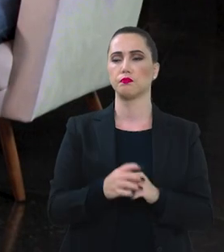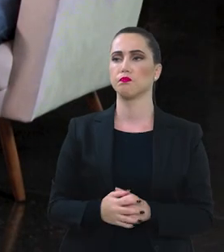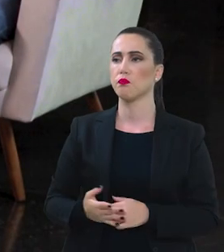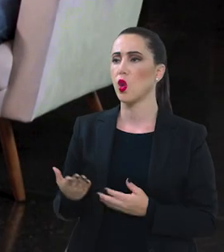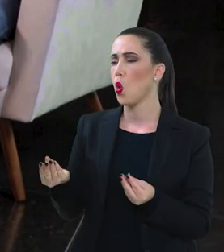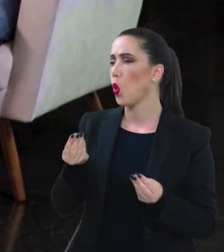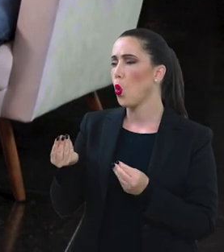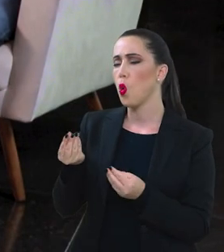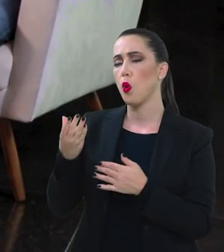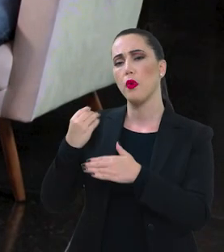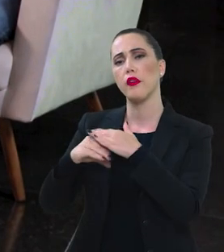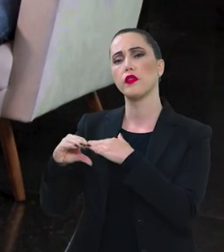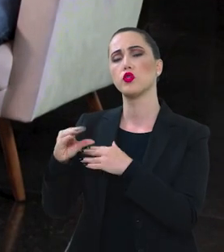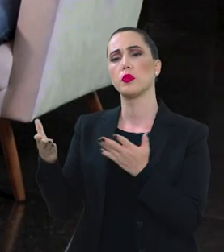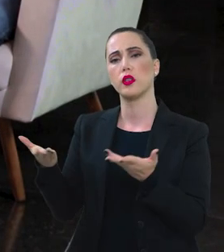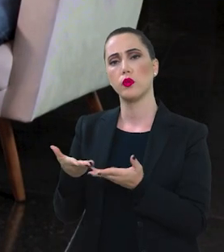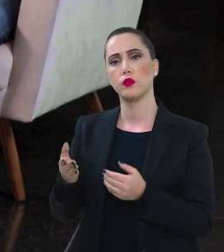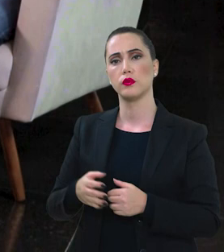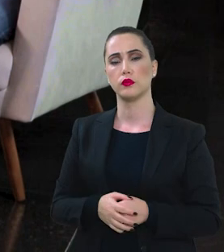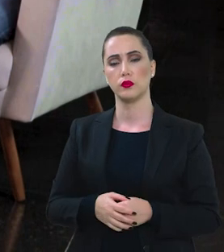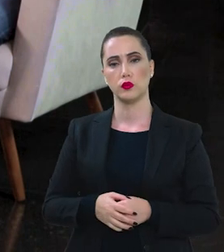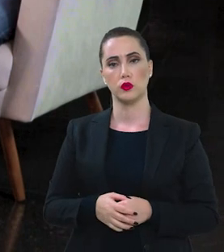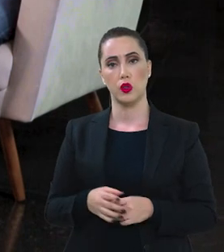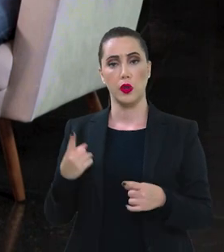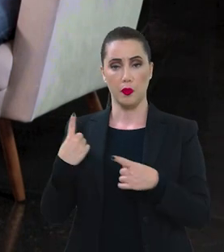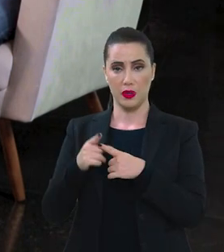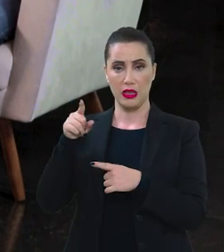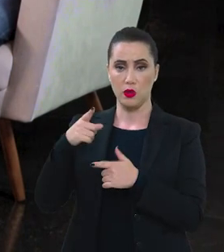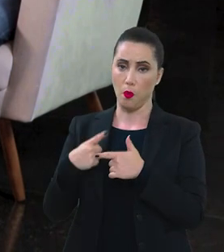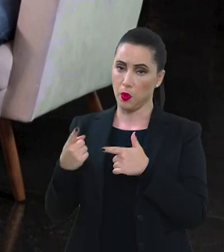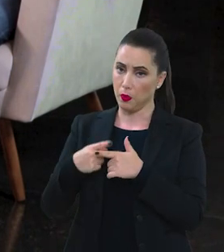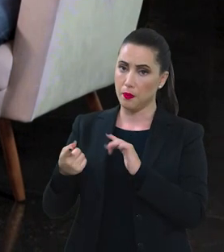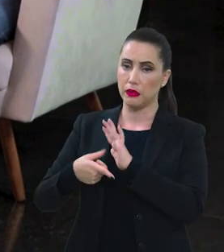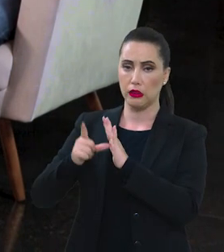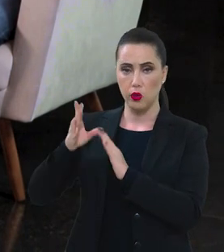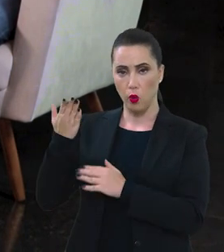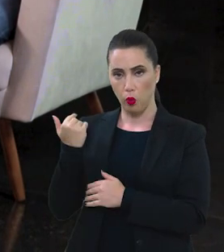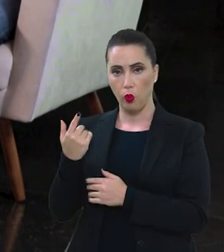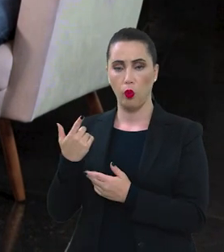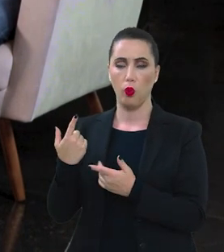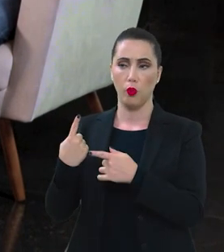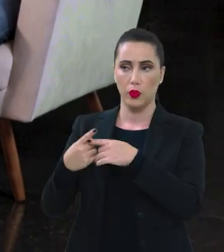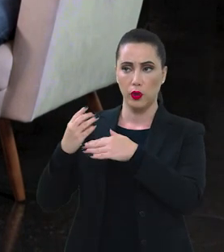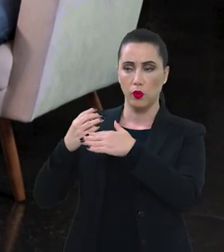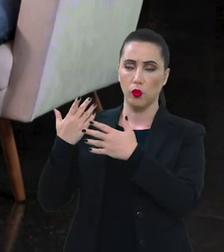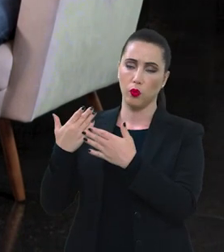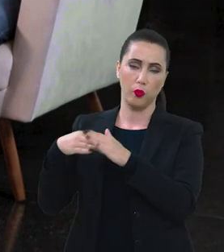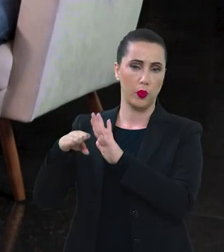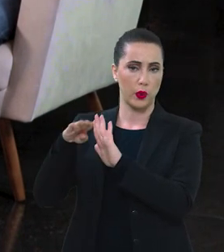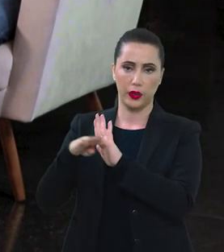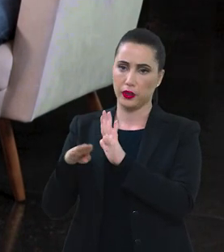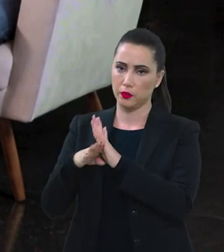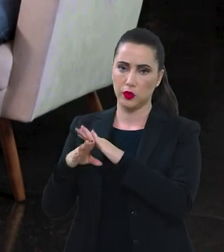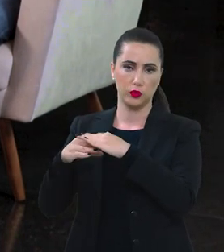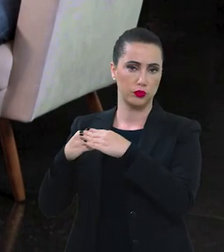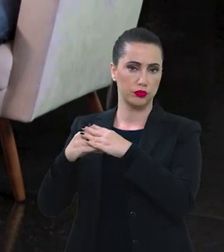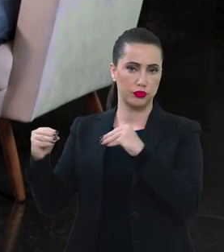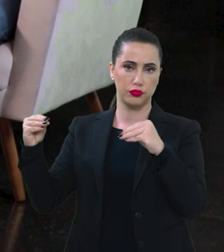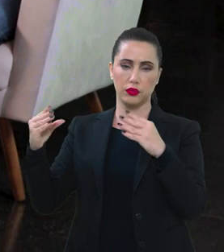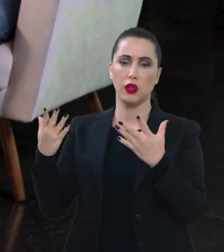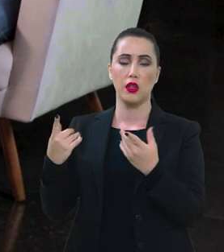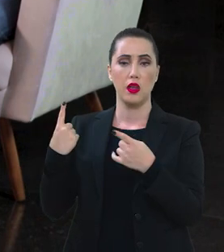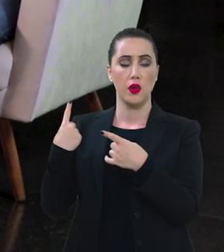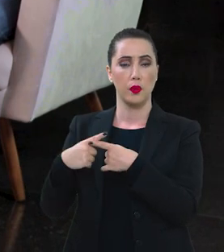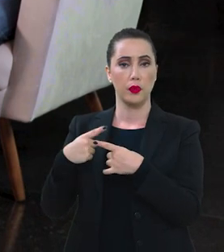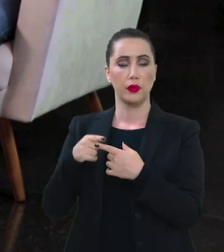E como que fica a questão dos investimentos, Tamiris? Esse foi um dos problemas que foi sendo desmantelado no